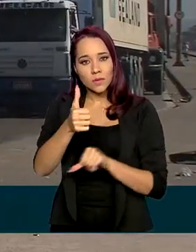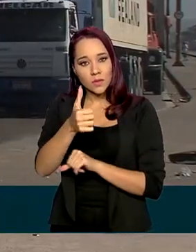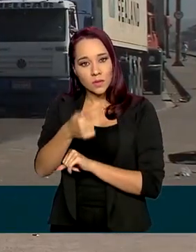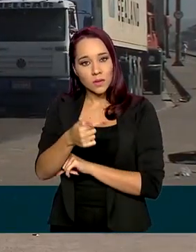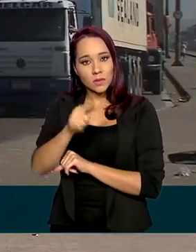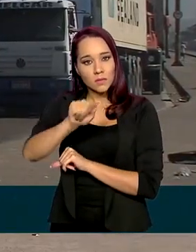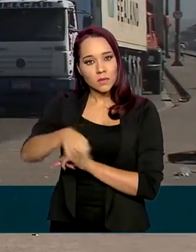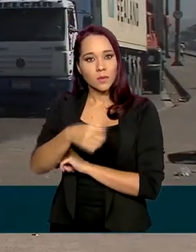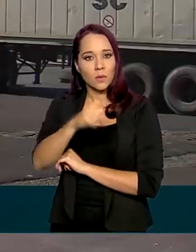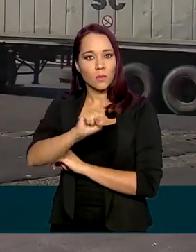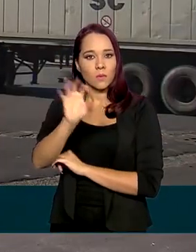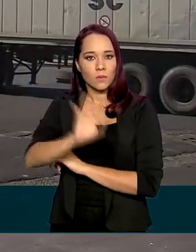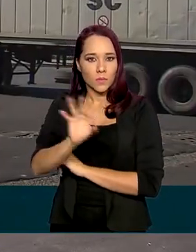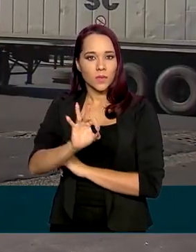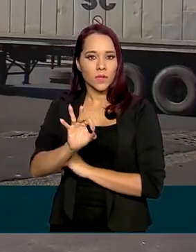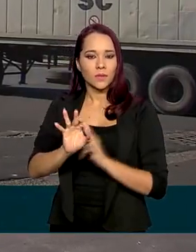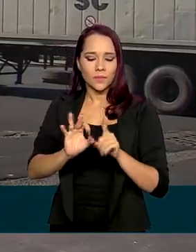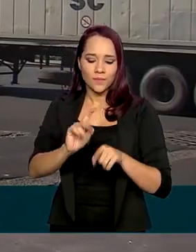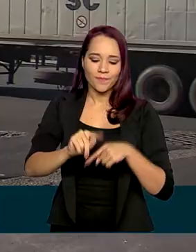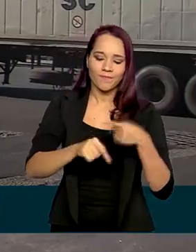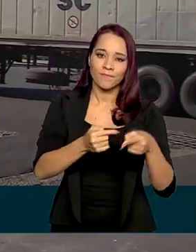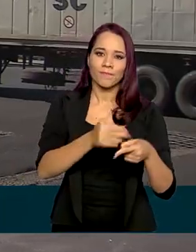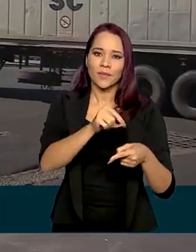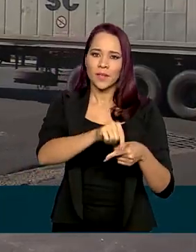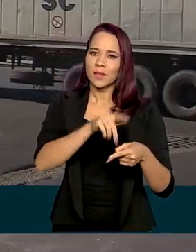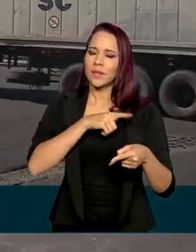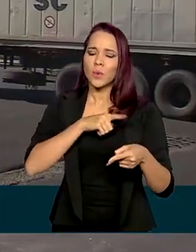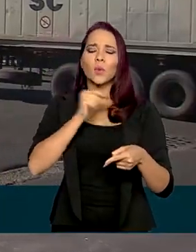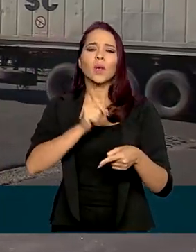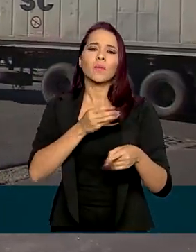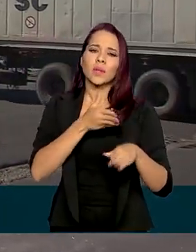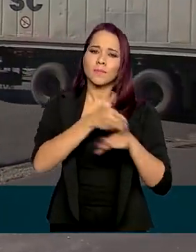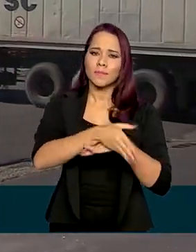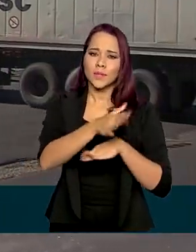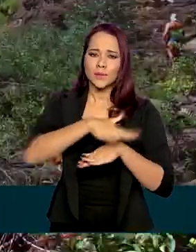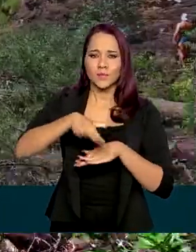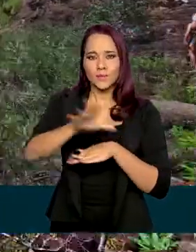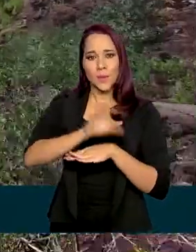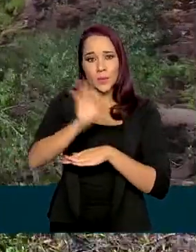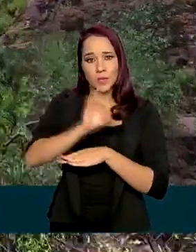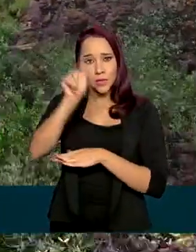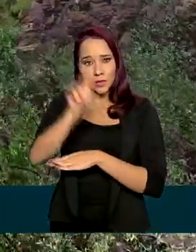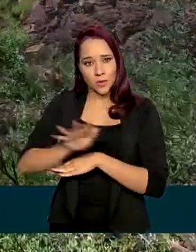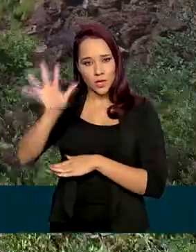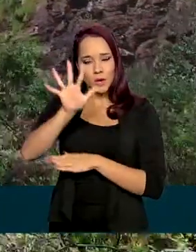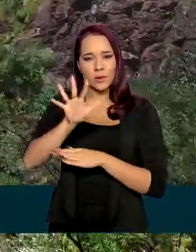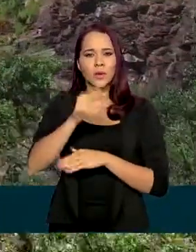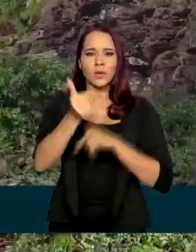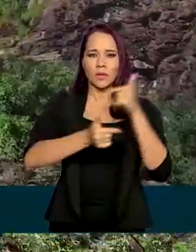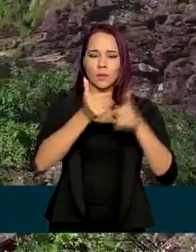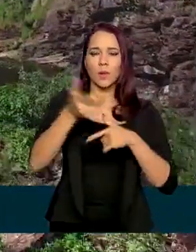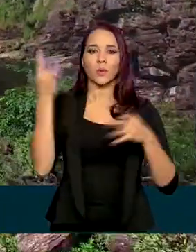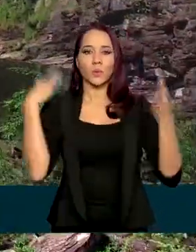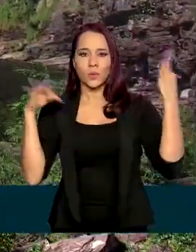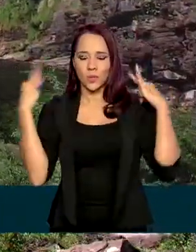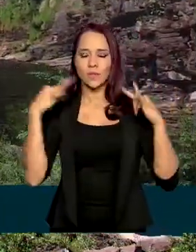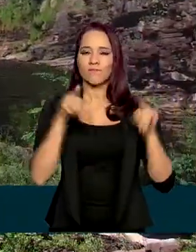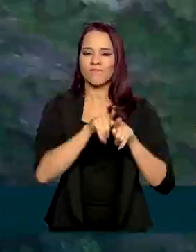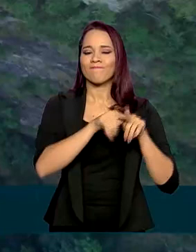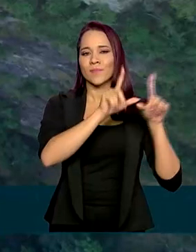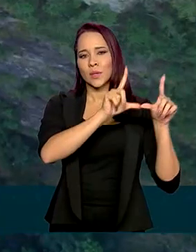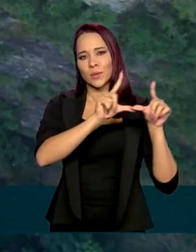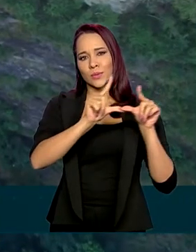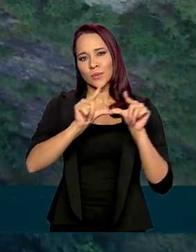,8%. Esse segmento tem forte participação no índice geral. A queda nas atividades turísticas também se